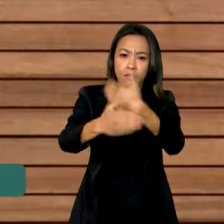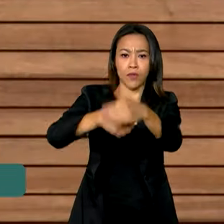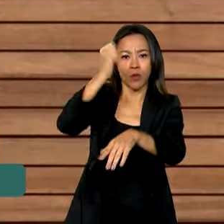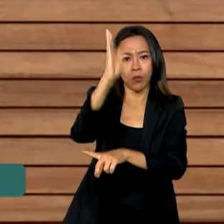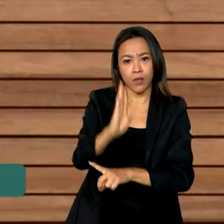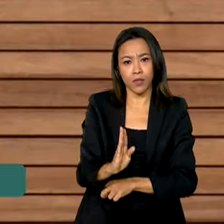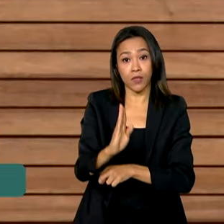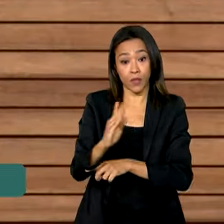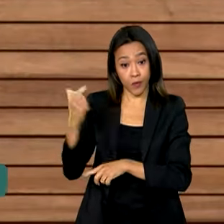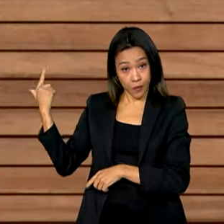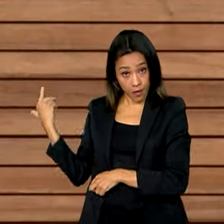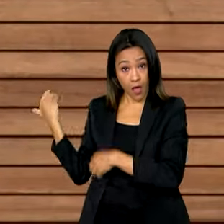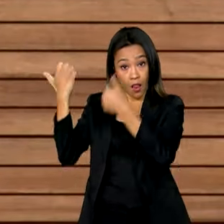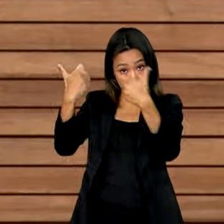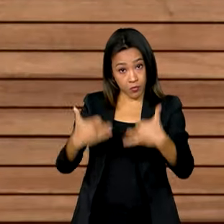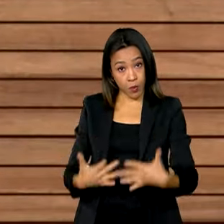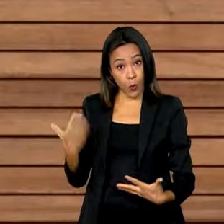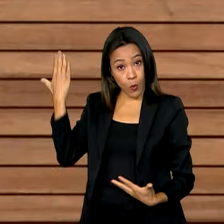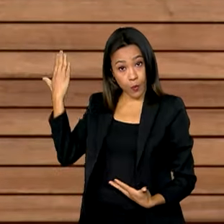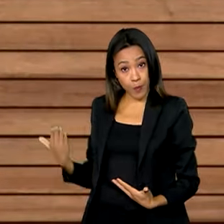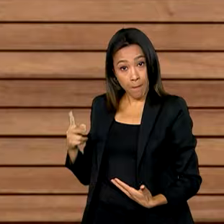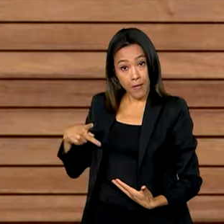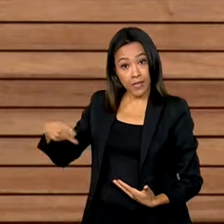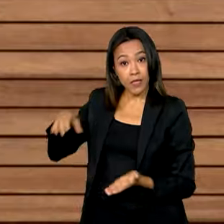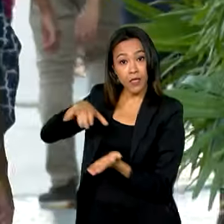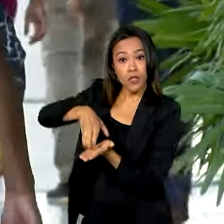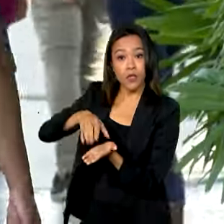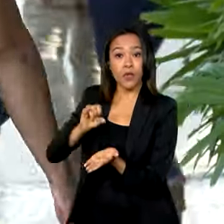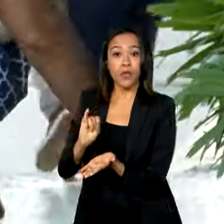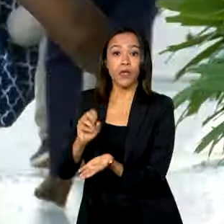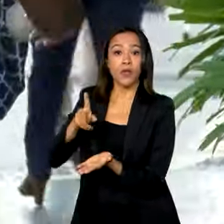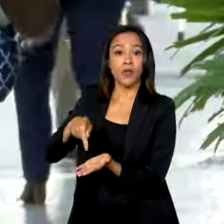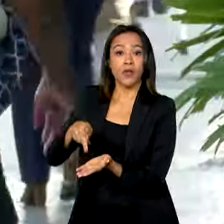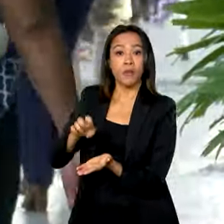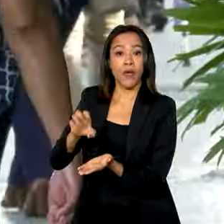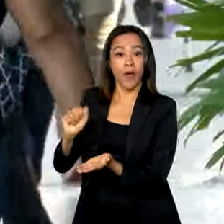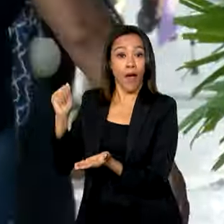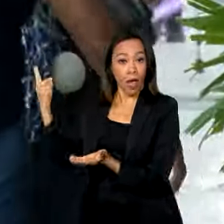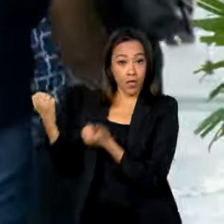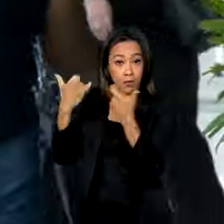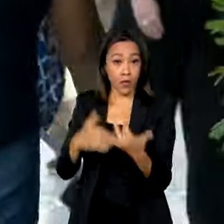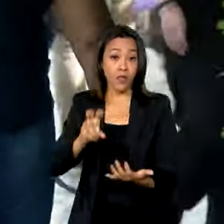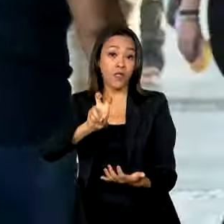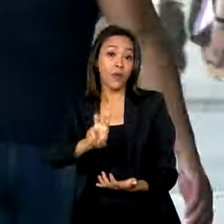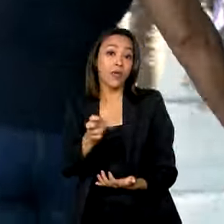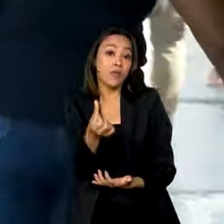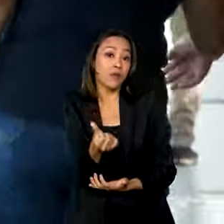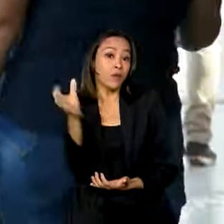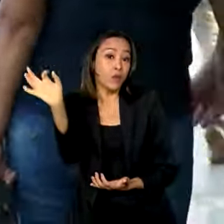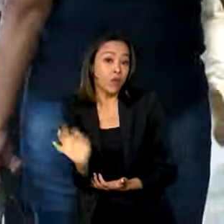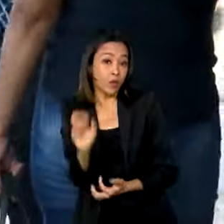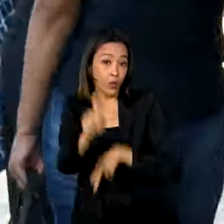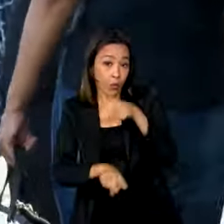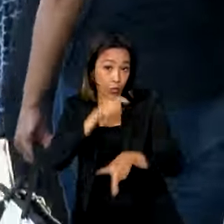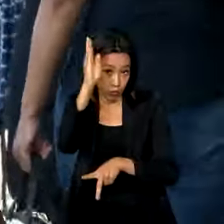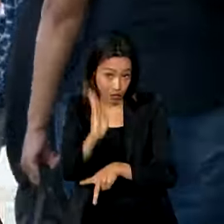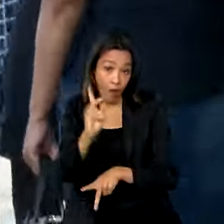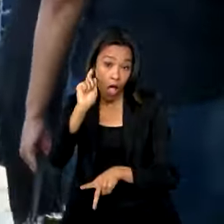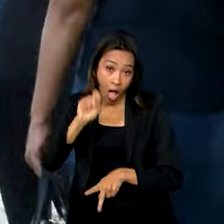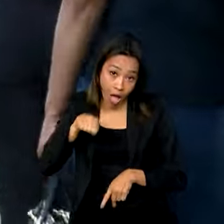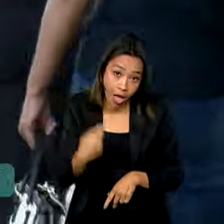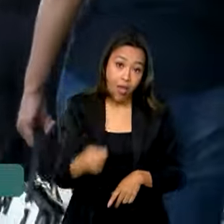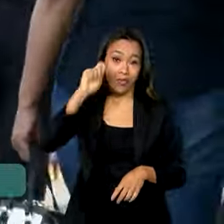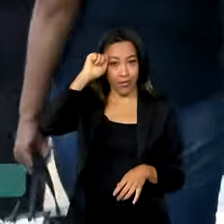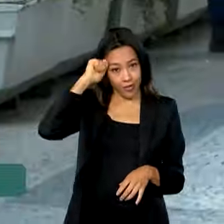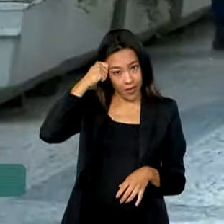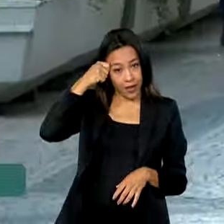de acordo com a presidente do IPEA. Ela destacou que 56% da população brasileira é negra e que essa